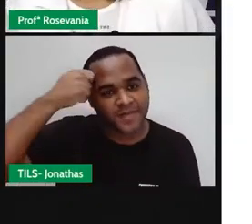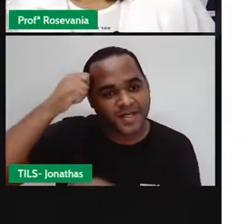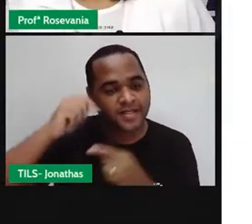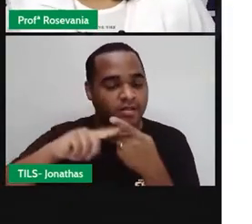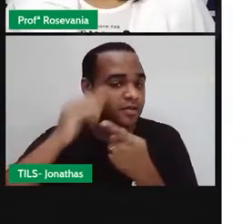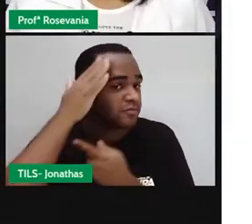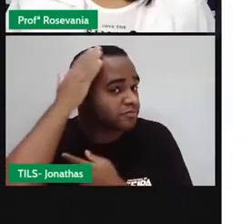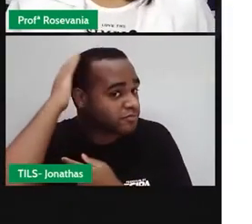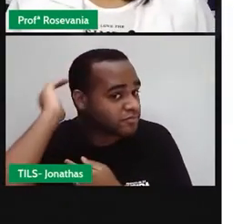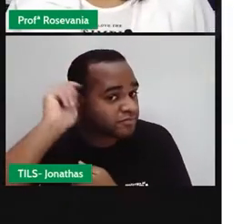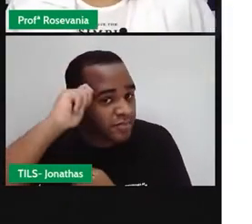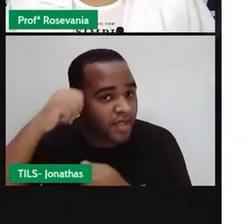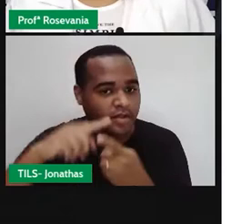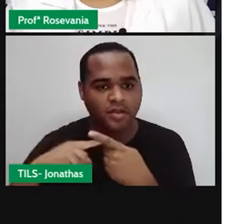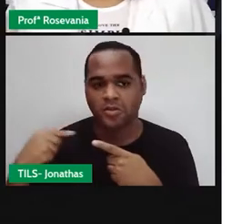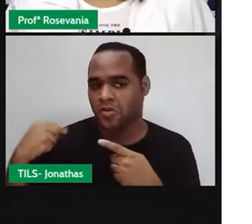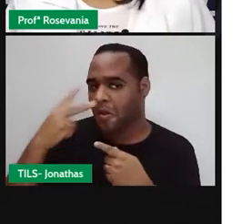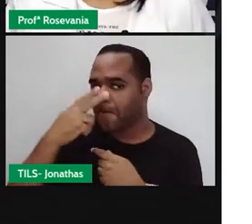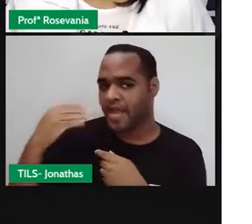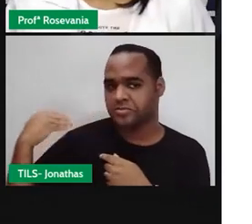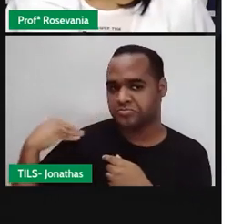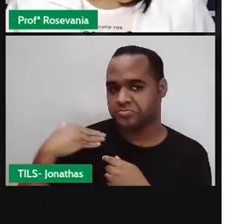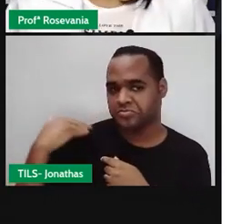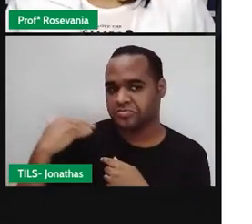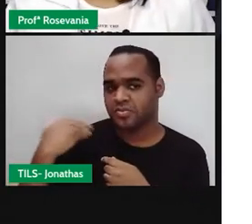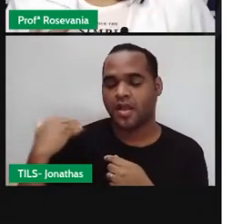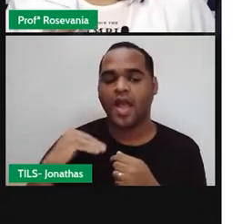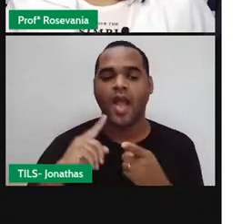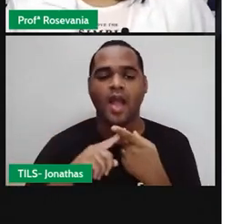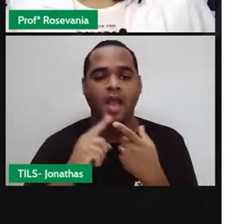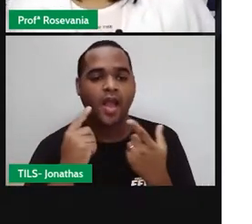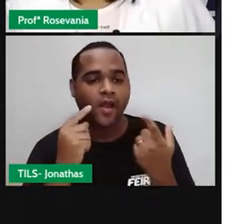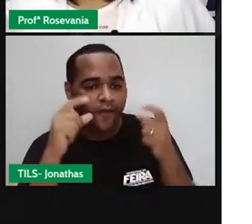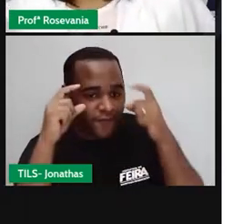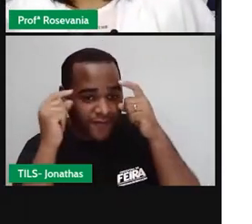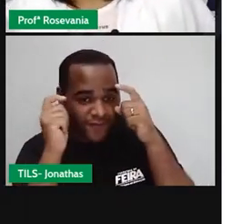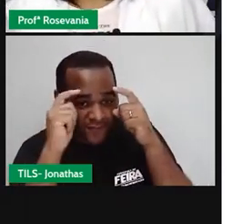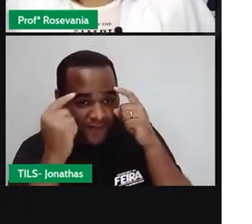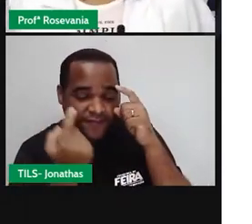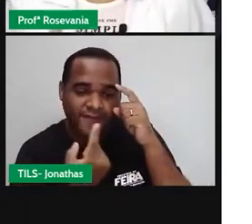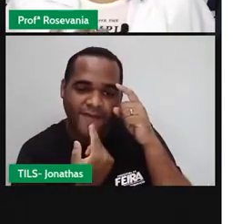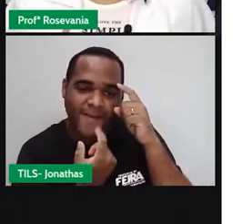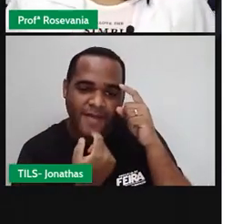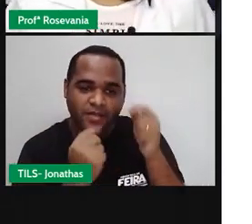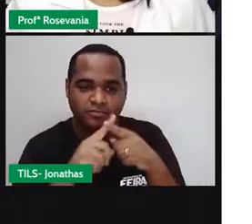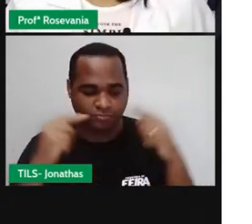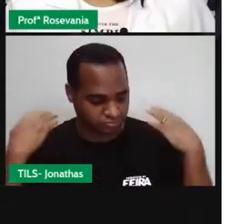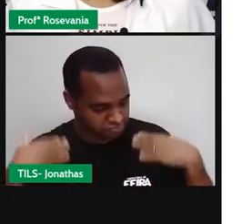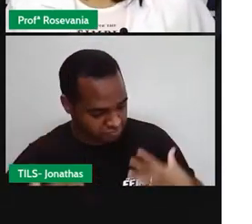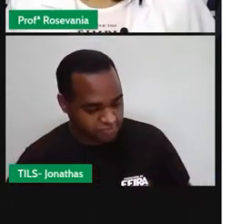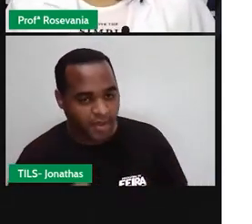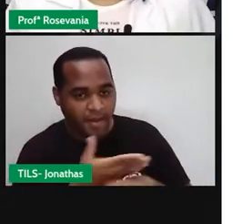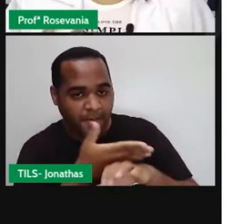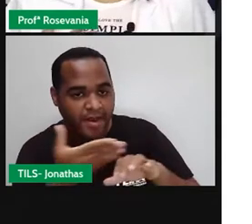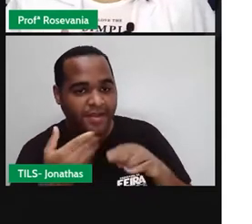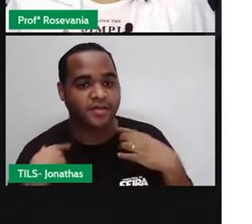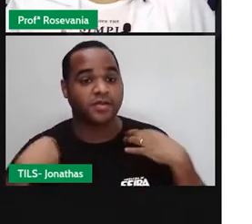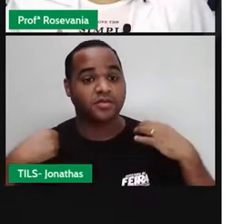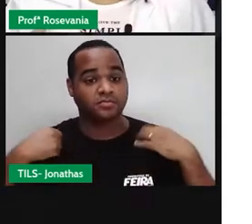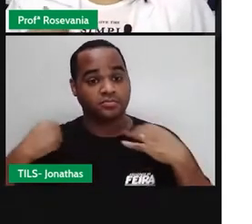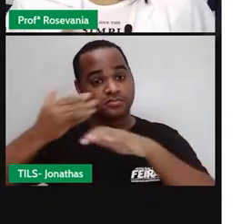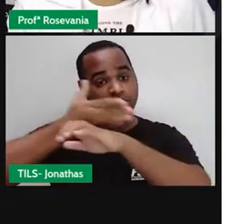cabelos negros na altura do ombro, uso um óculos vermelho, estou trajando um jaleco branco, uma camiseta branca,